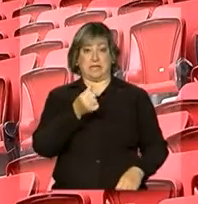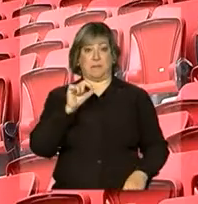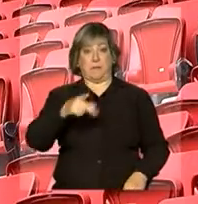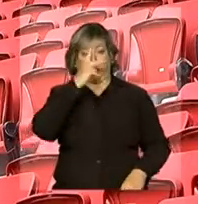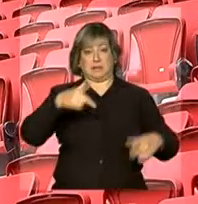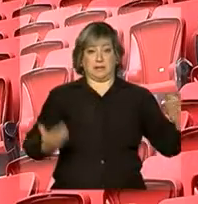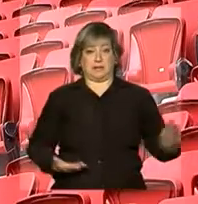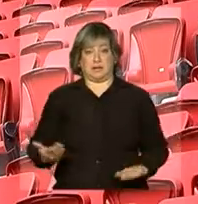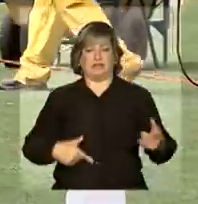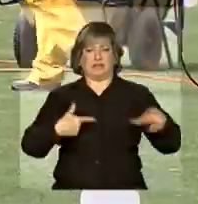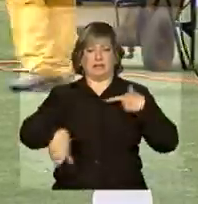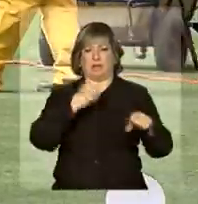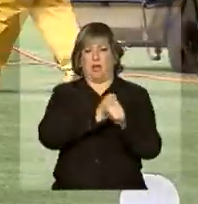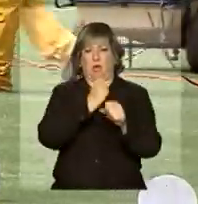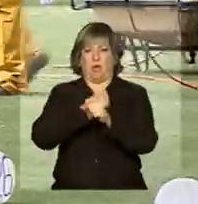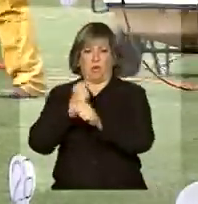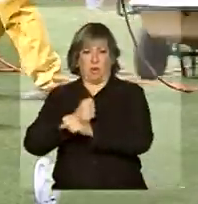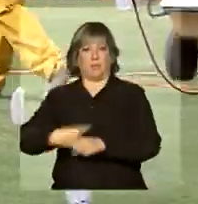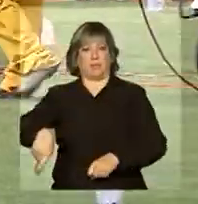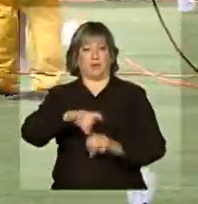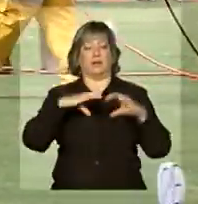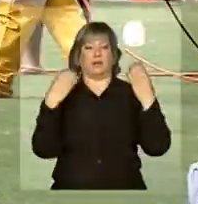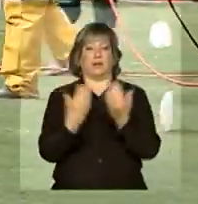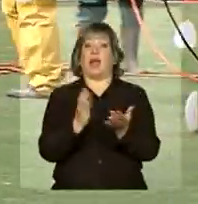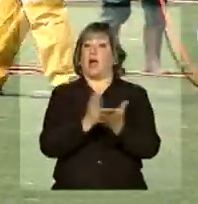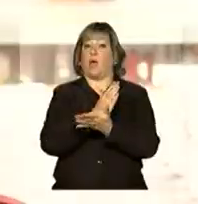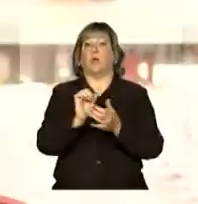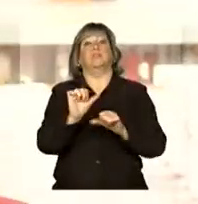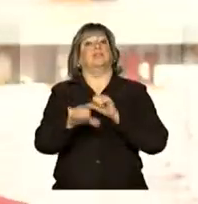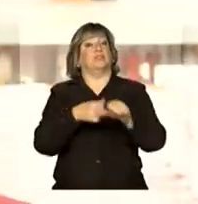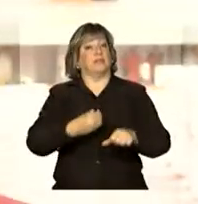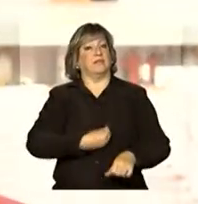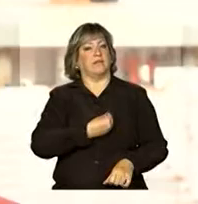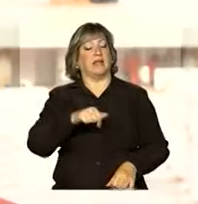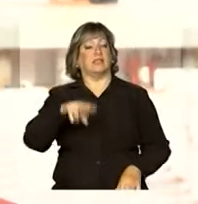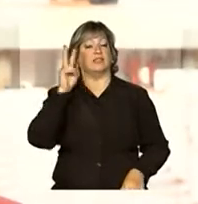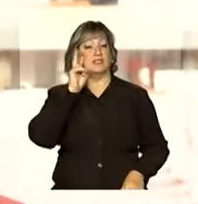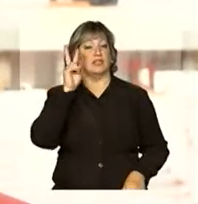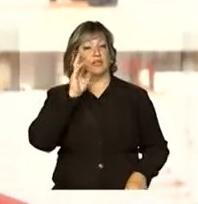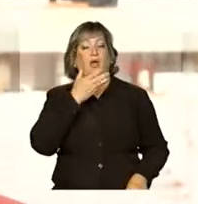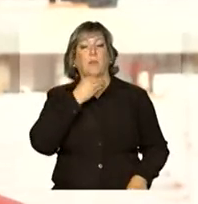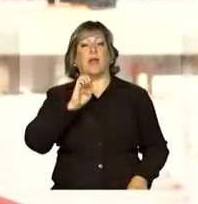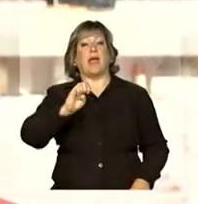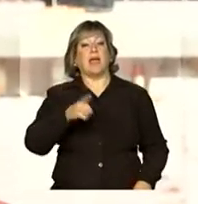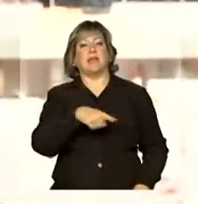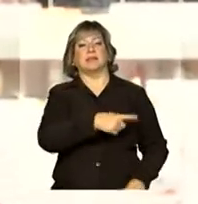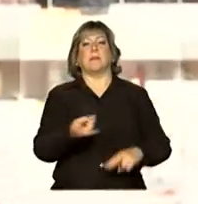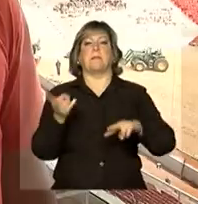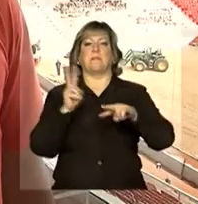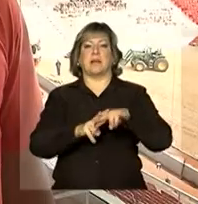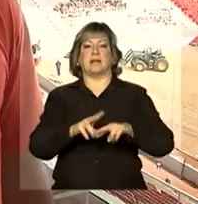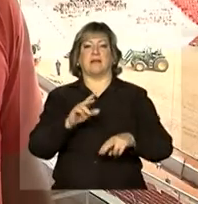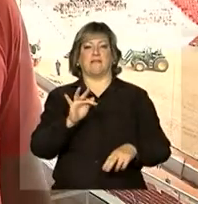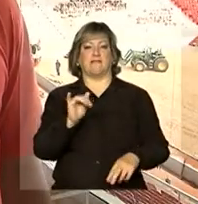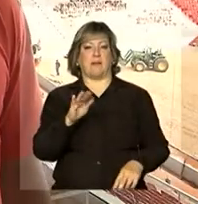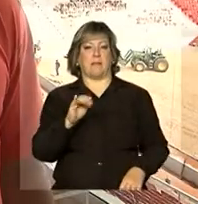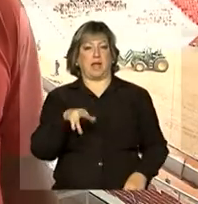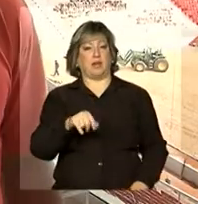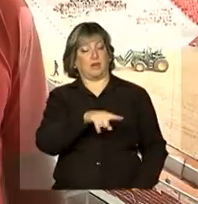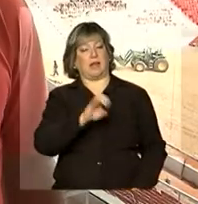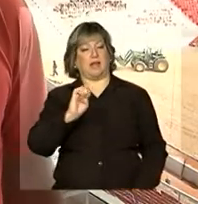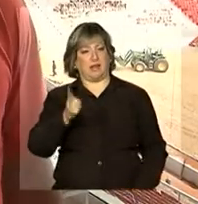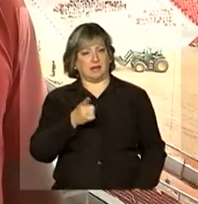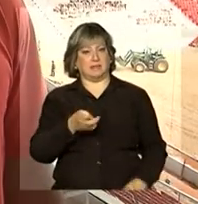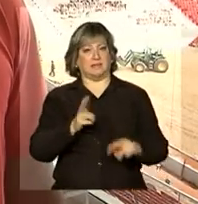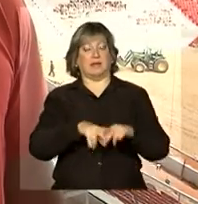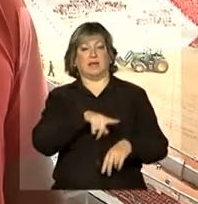trabalharam no estádio. Alguns mudaram a vida. Essa é a história do ex-detento Fabiano. Que chegou na obra no